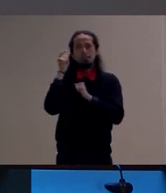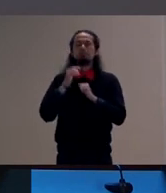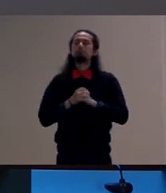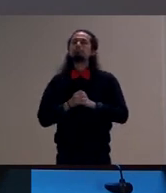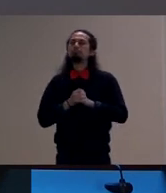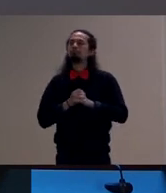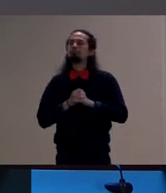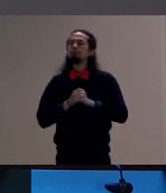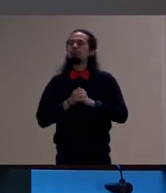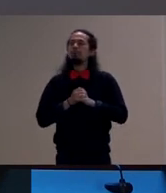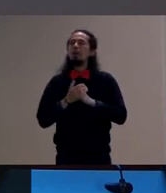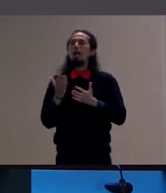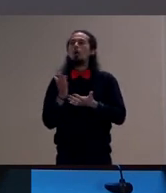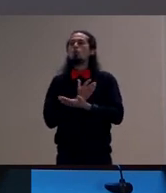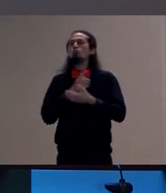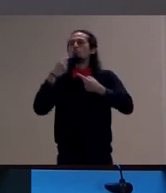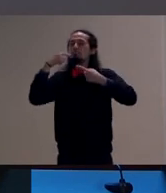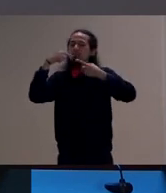procuram